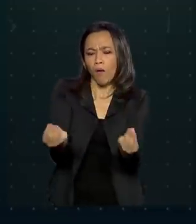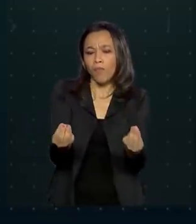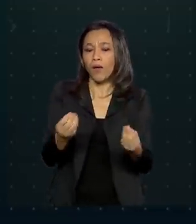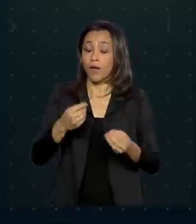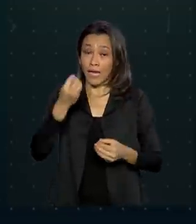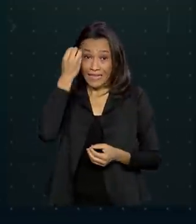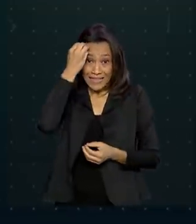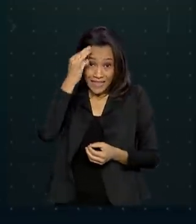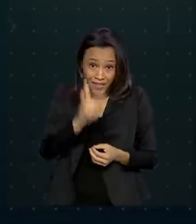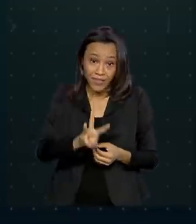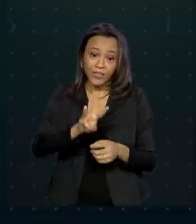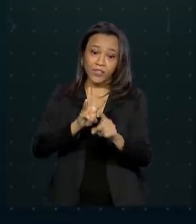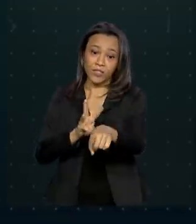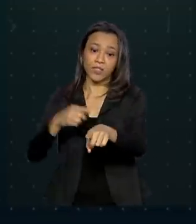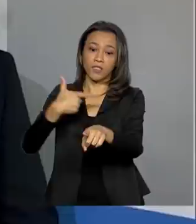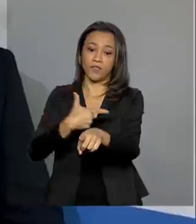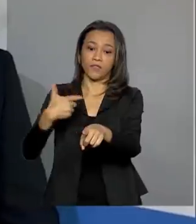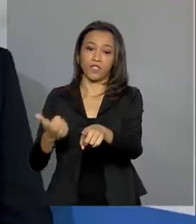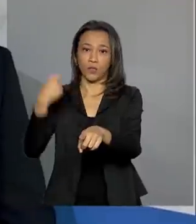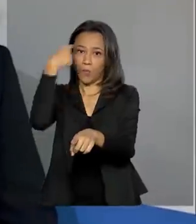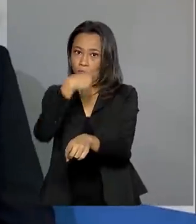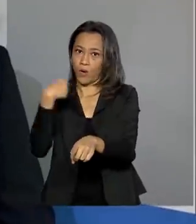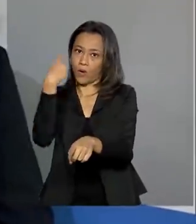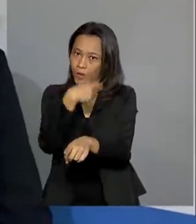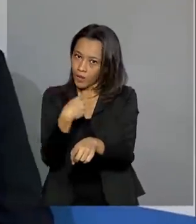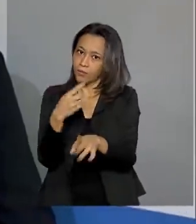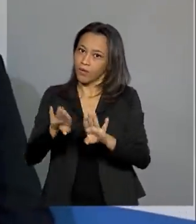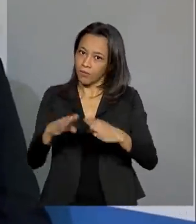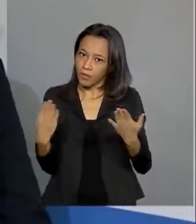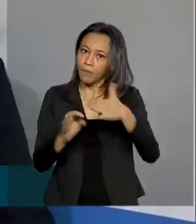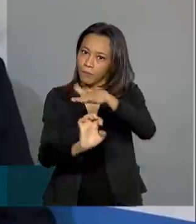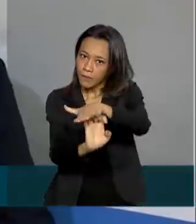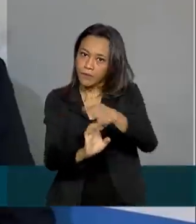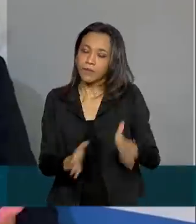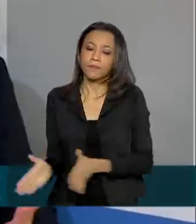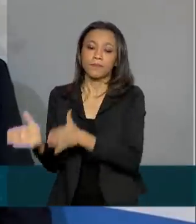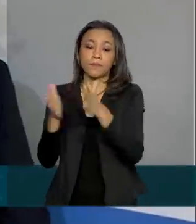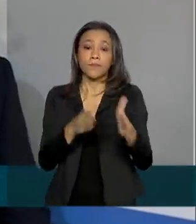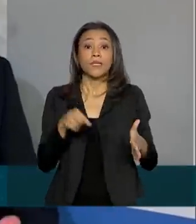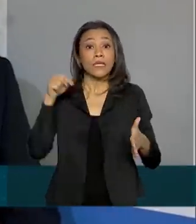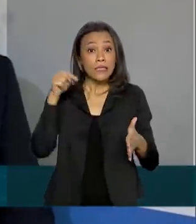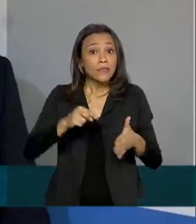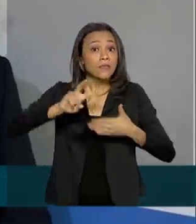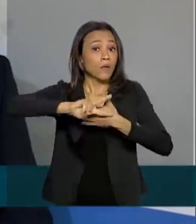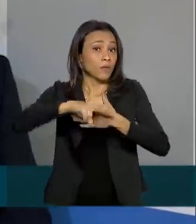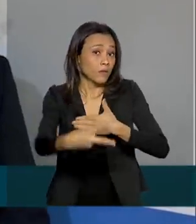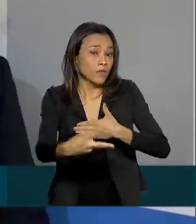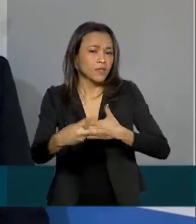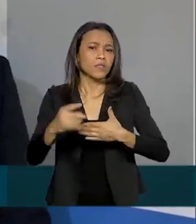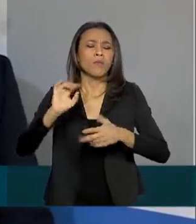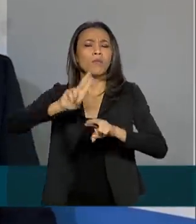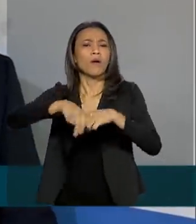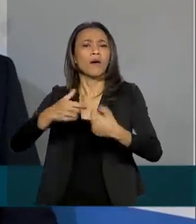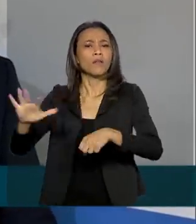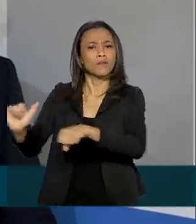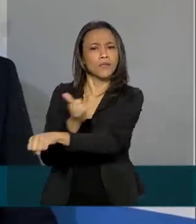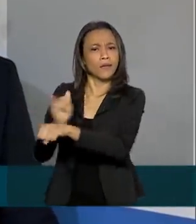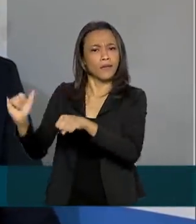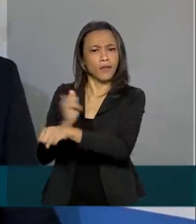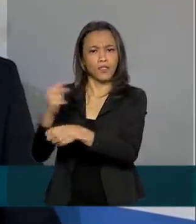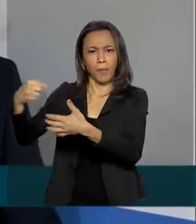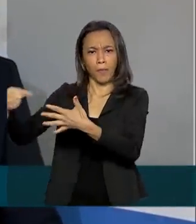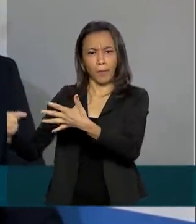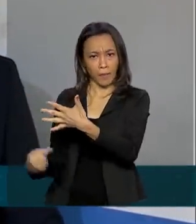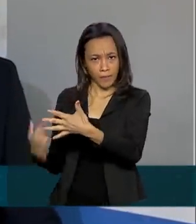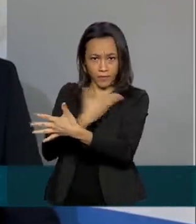3 dias e 21 horas. Isso é reflexo, não apenas das medidas que vêm sendo adotadas no âmbito do